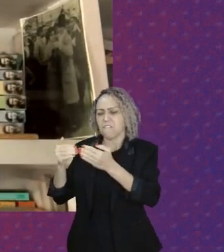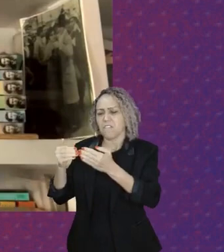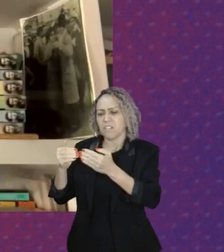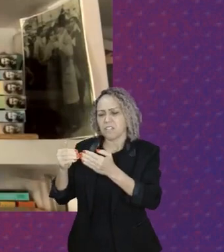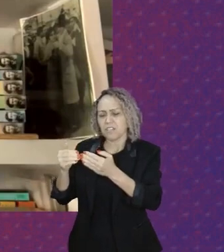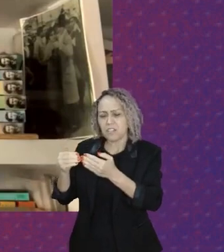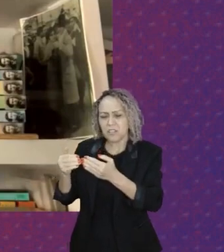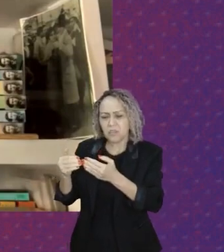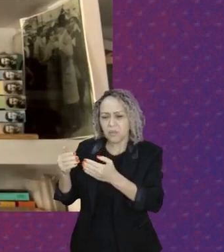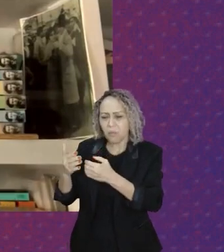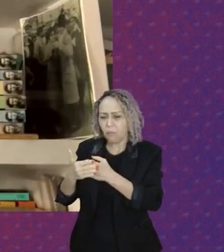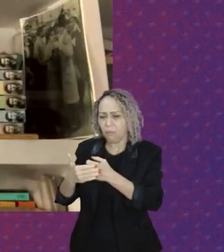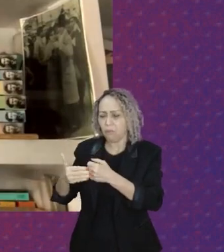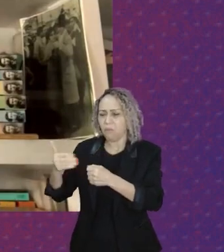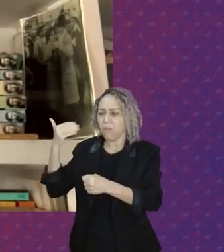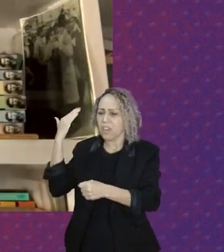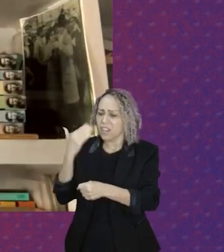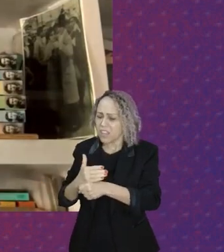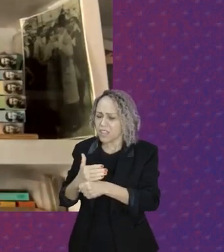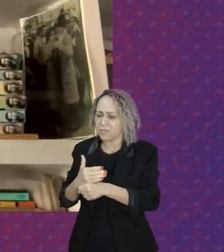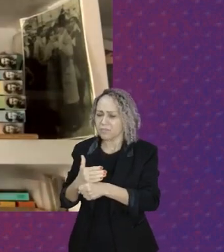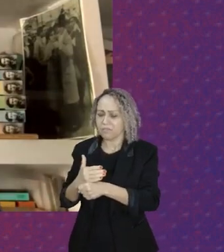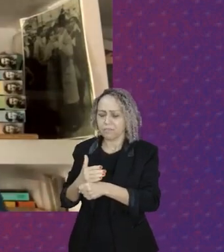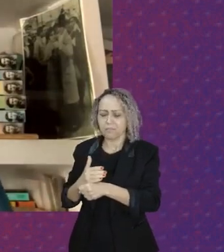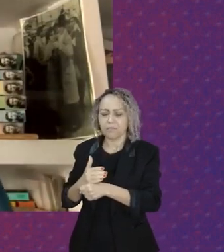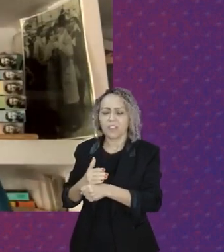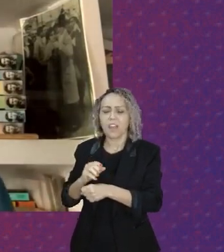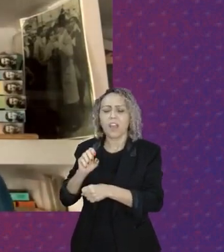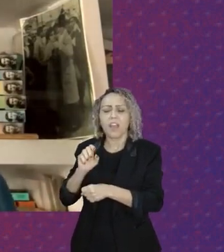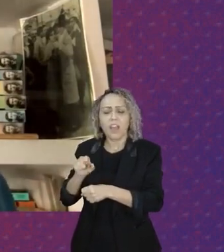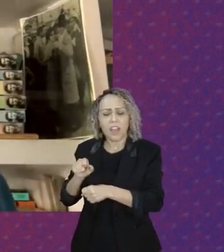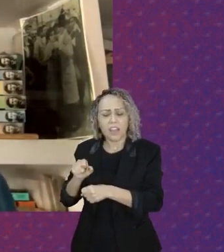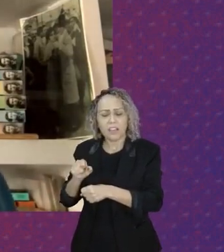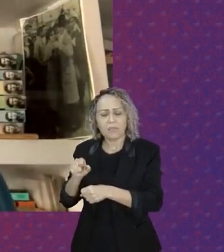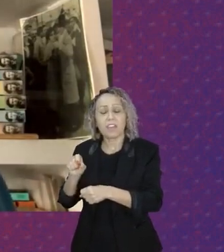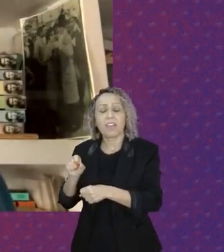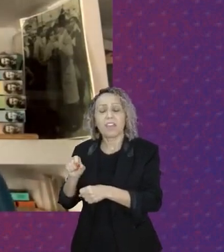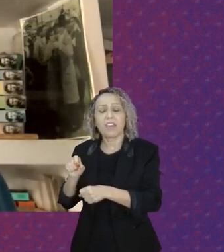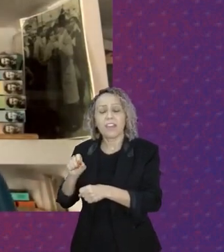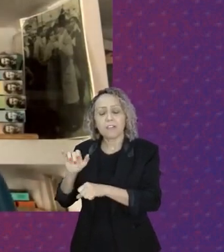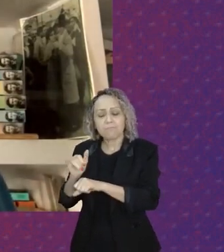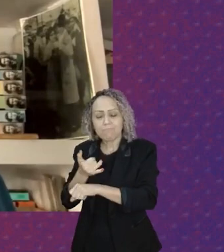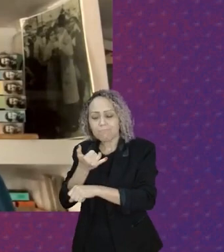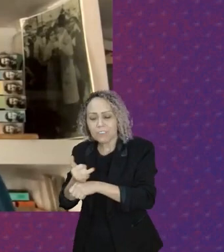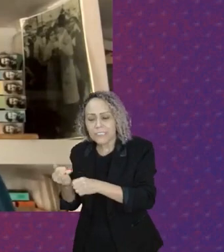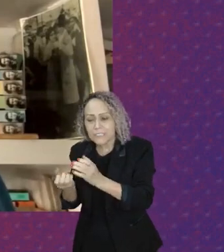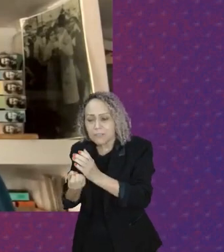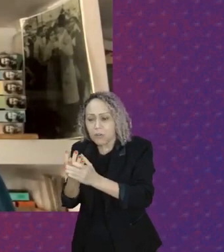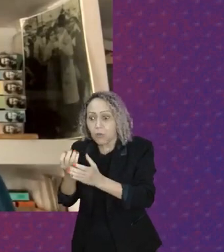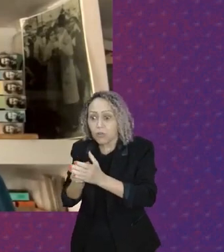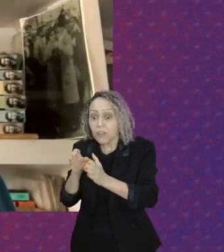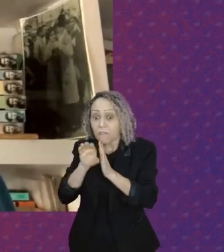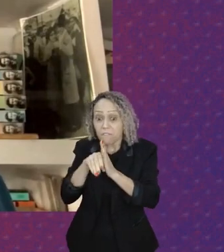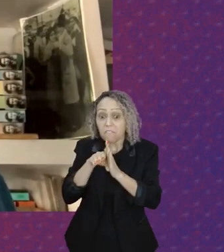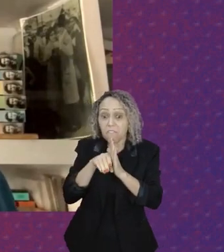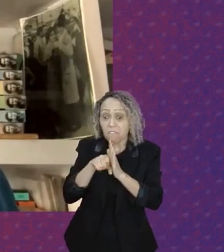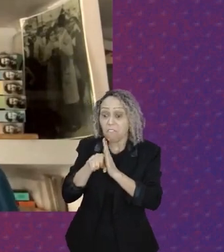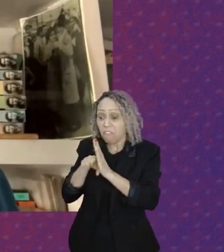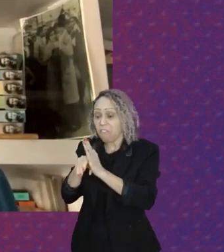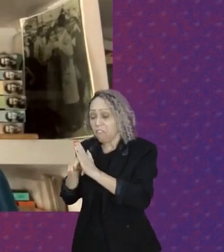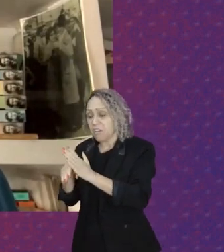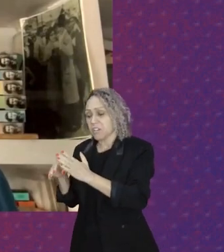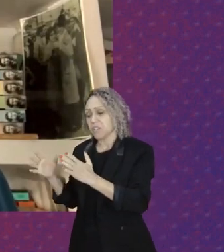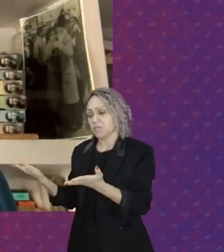exercer o controle social, especialmente sobre as mulheres. Então, quero dizer a vocês que quando